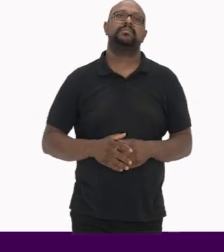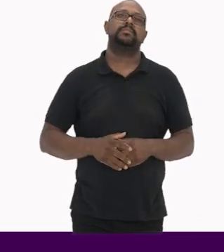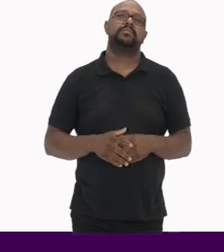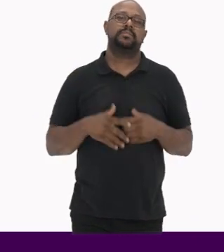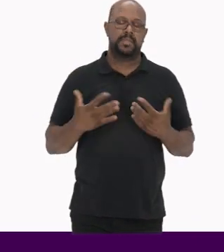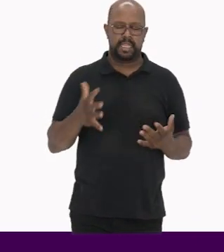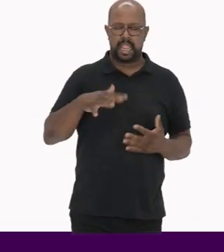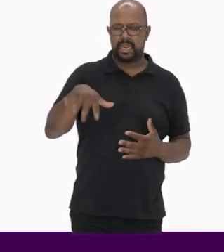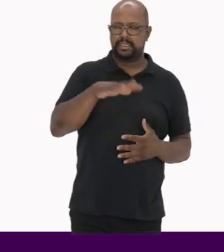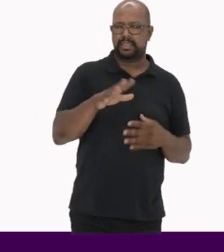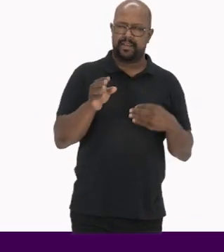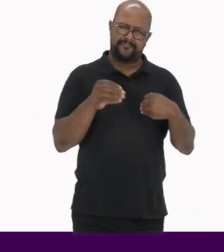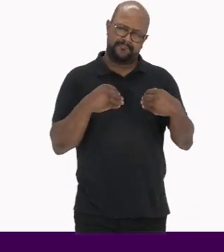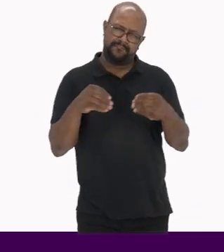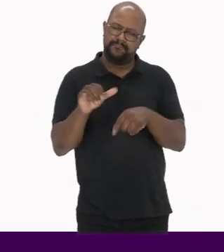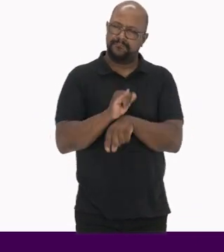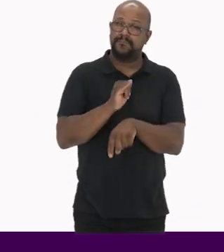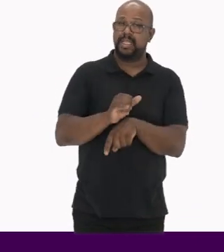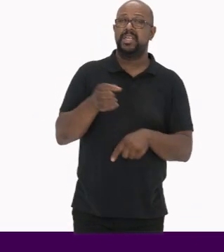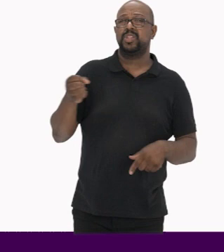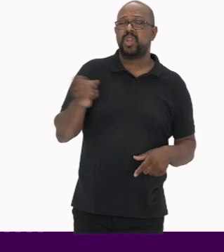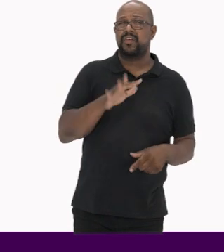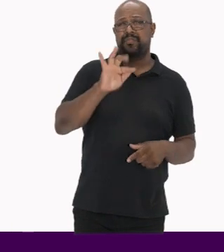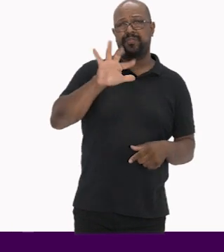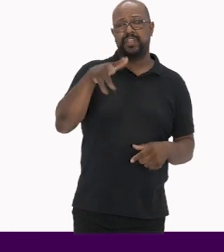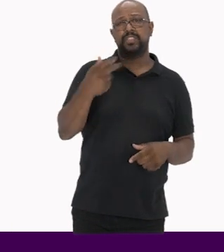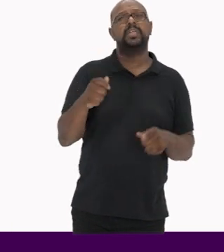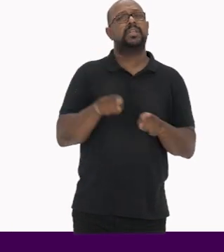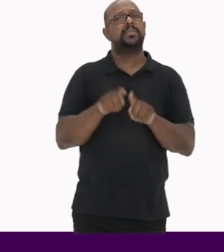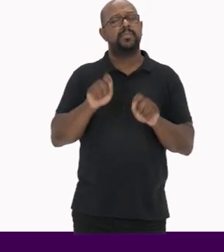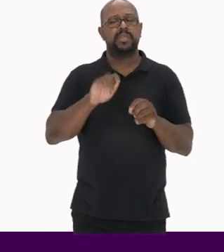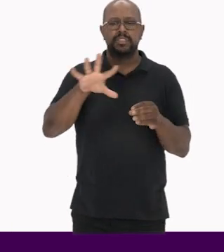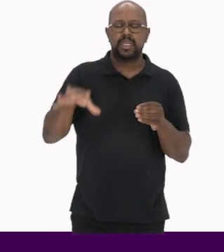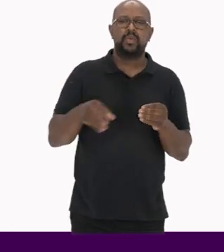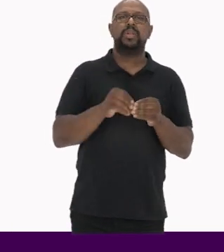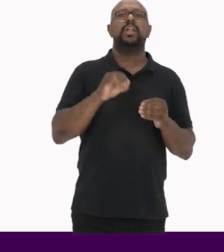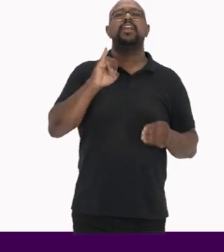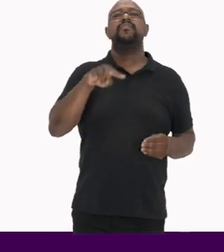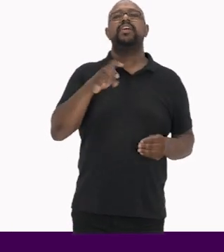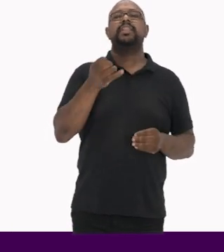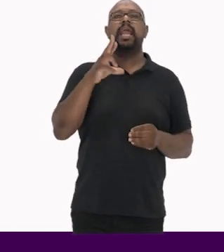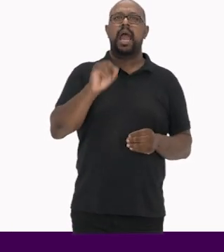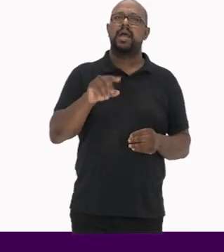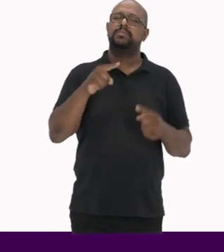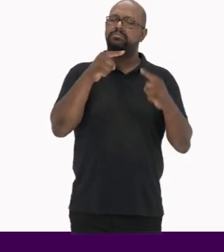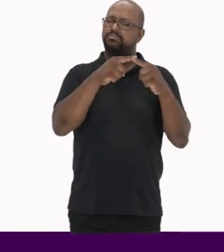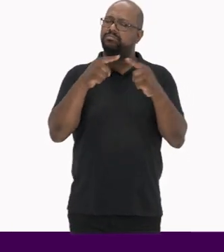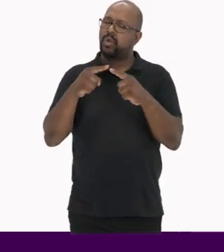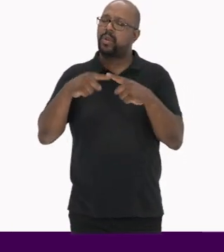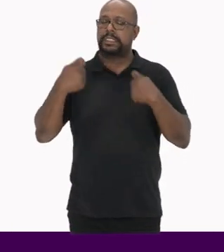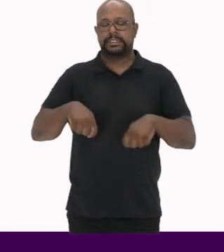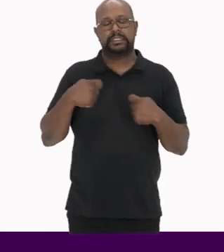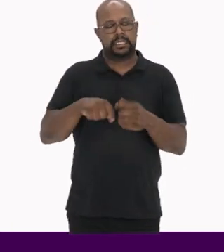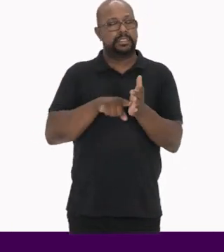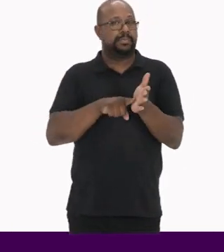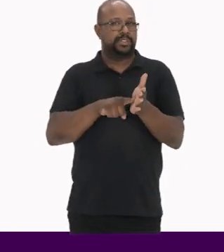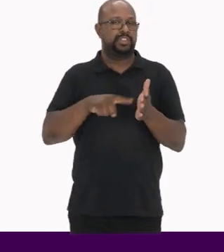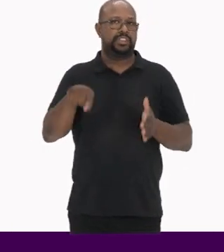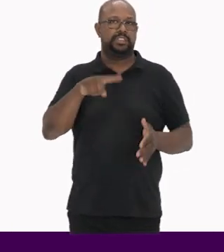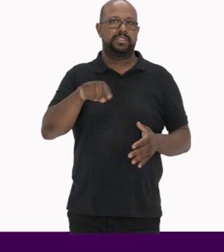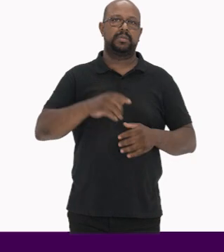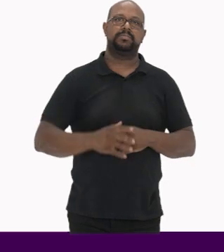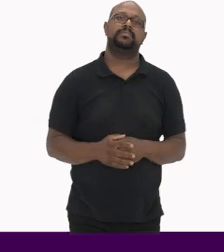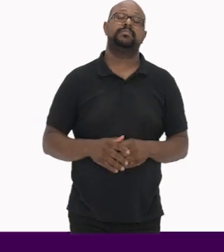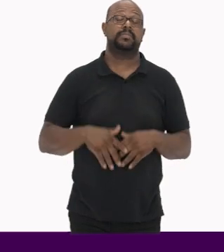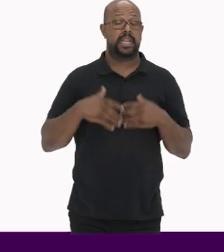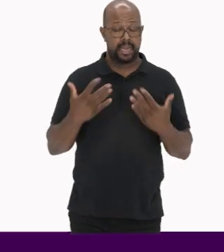E em relação a essa flexibilidade, novas fichas também podem ser incluídas no inventário De acordo com a necessidade da pesquisa